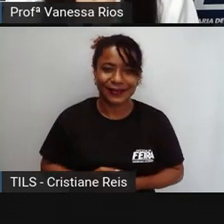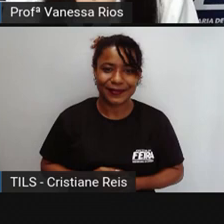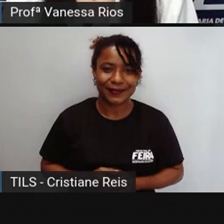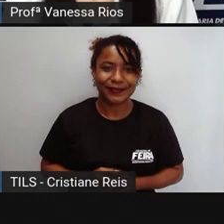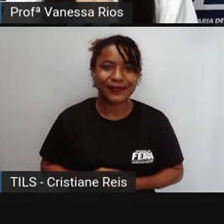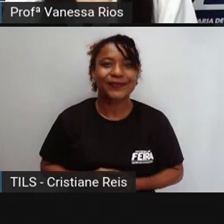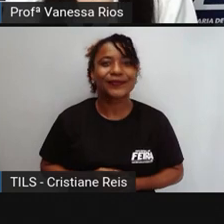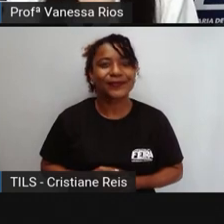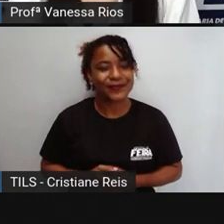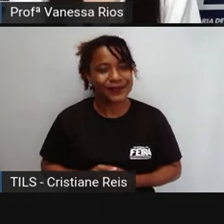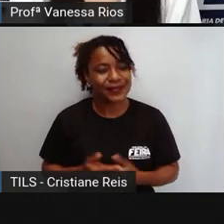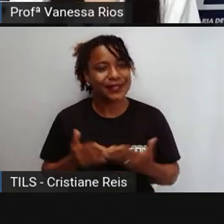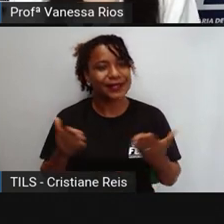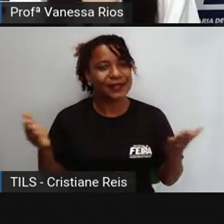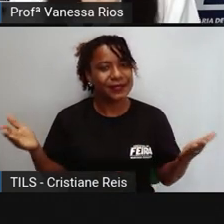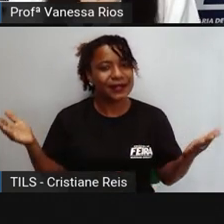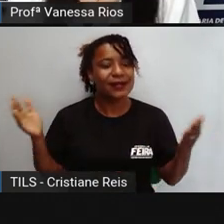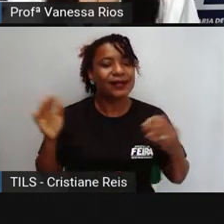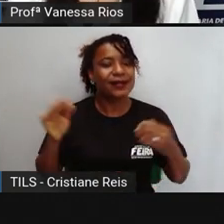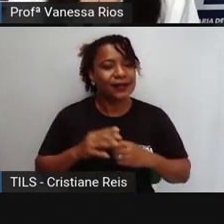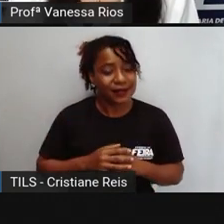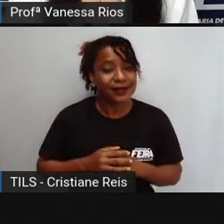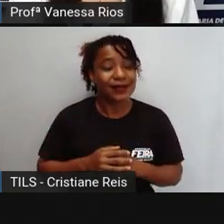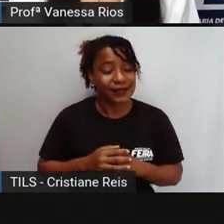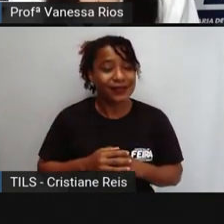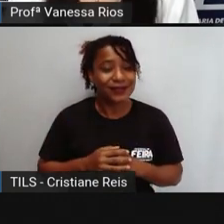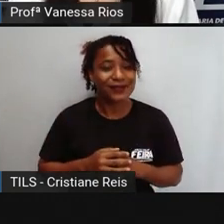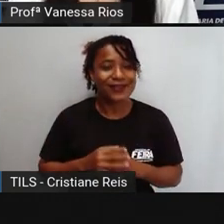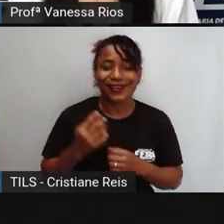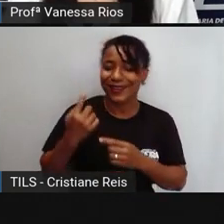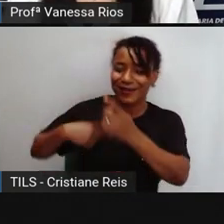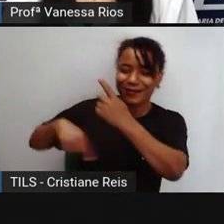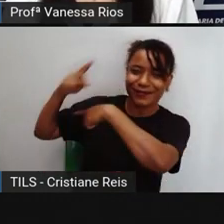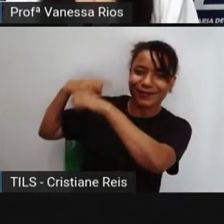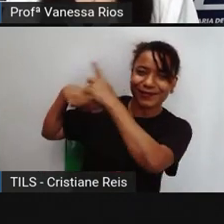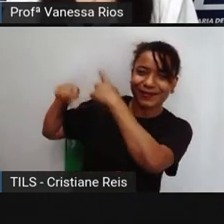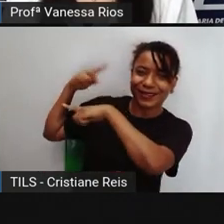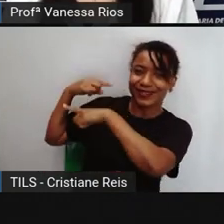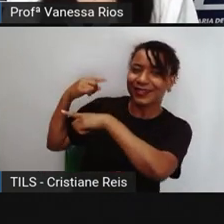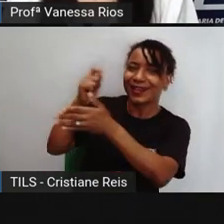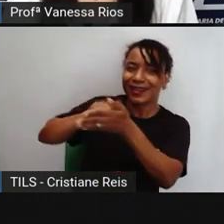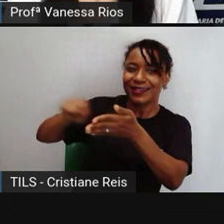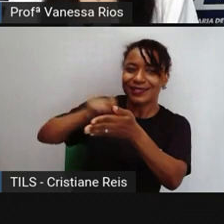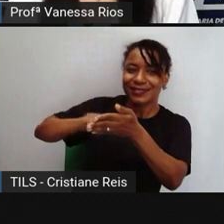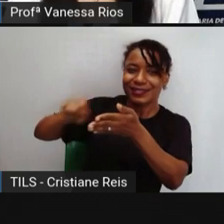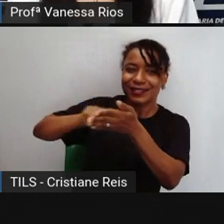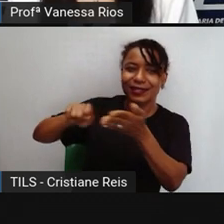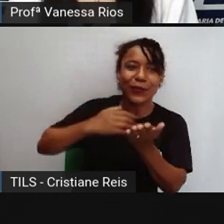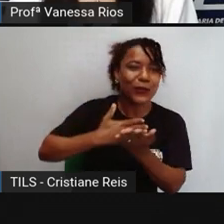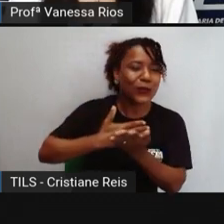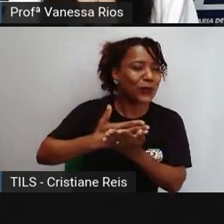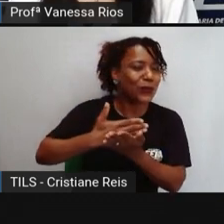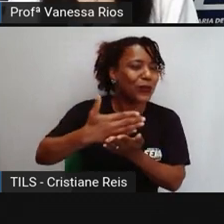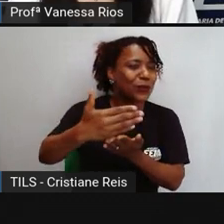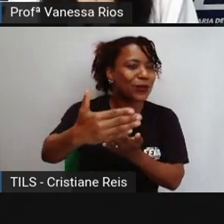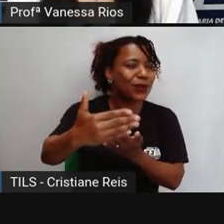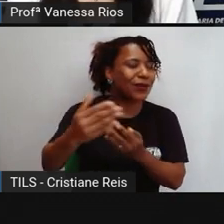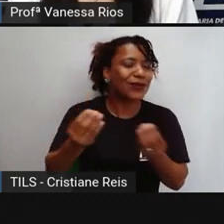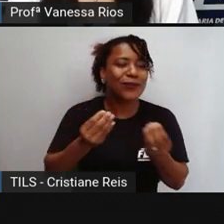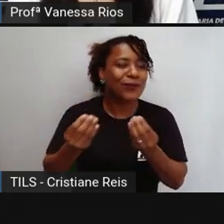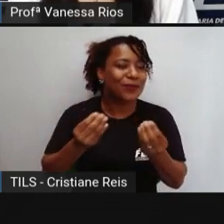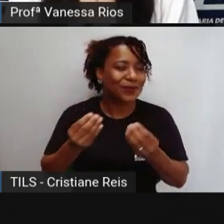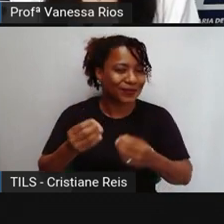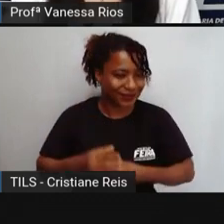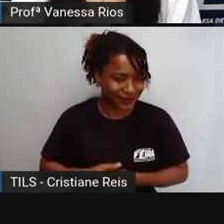E aí, como é que será que a história da escrita, não é, começou? A gente já viu aí que a história da escrita